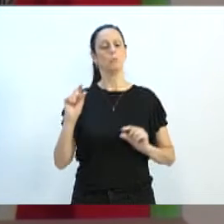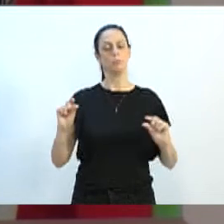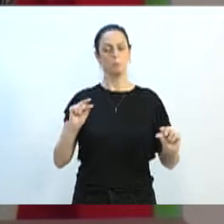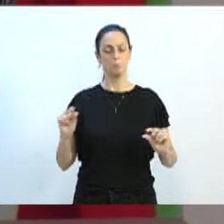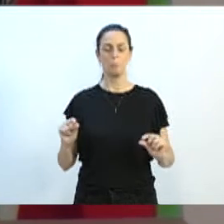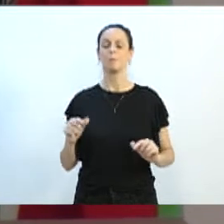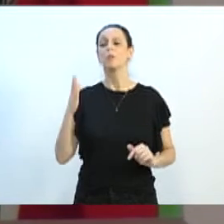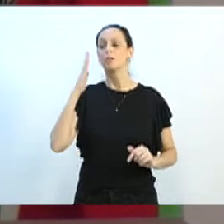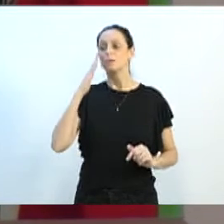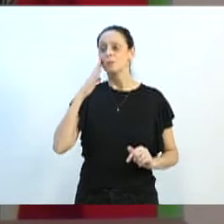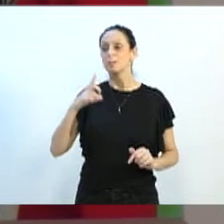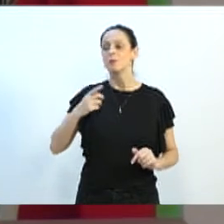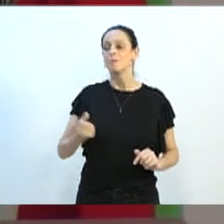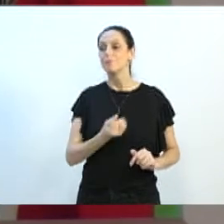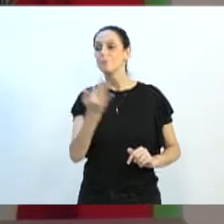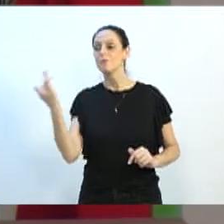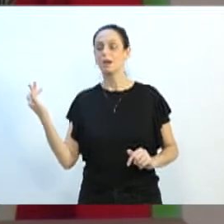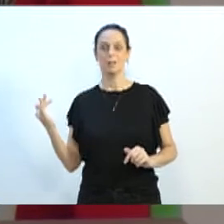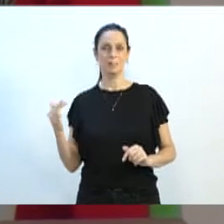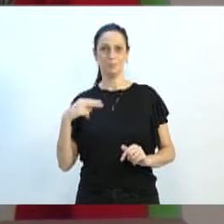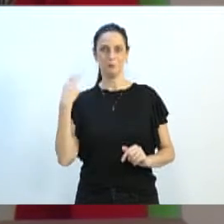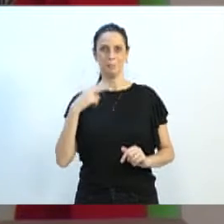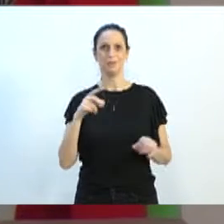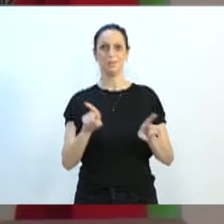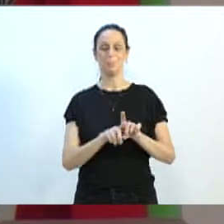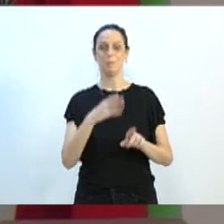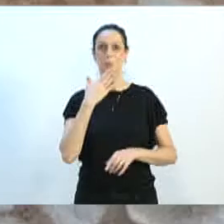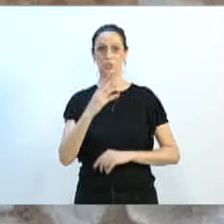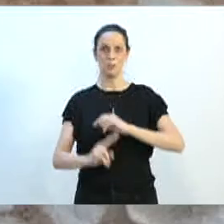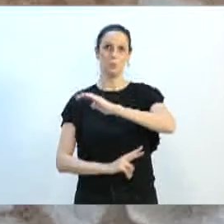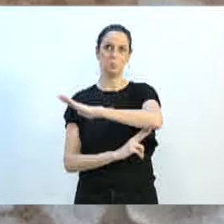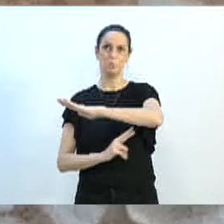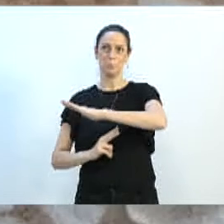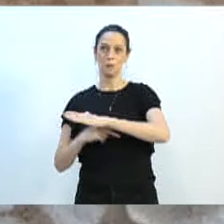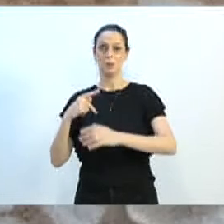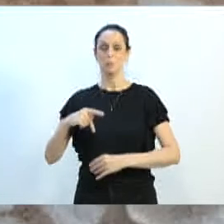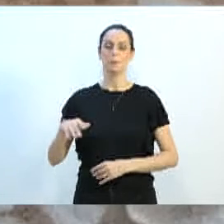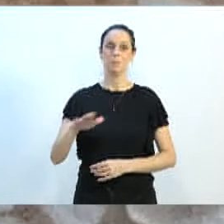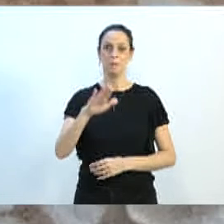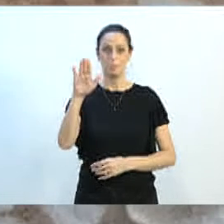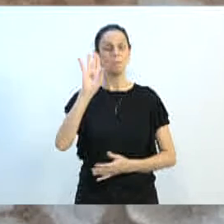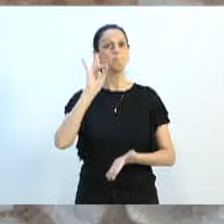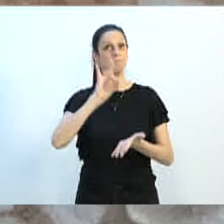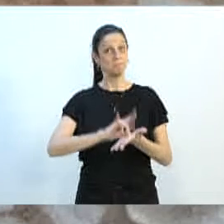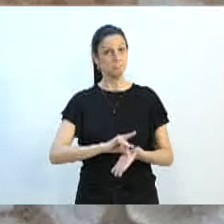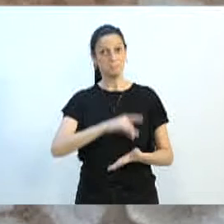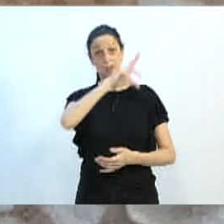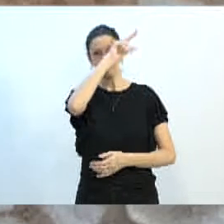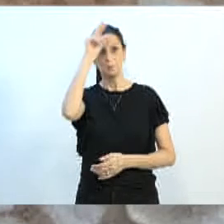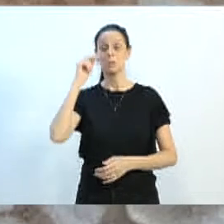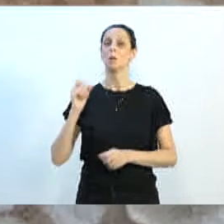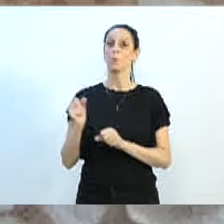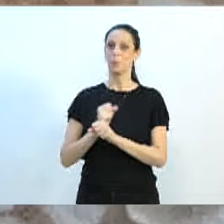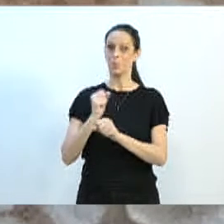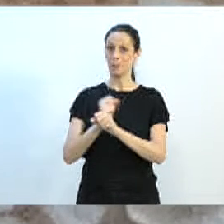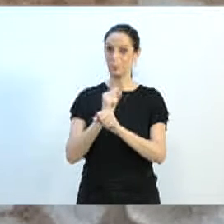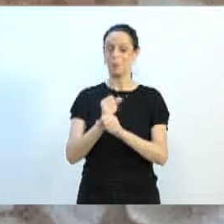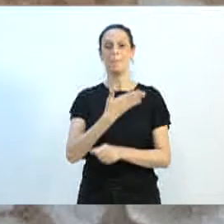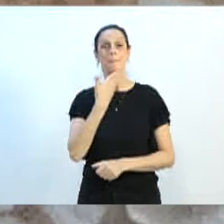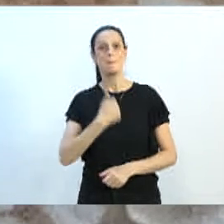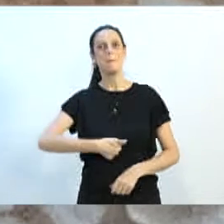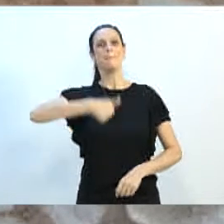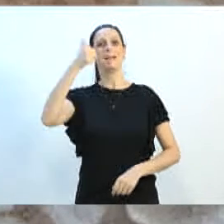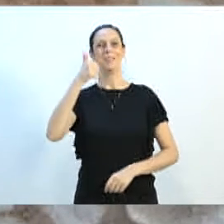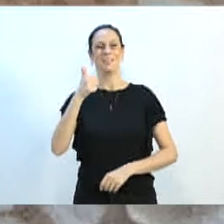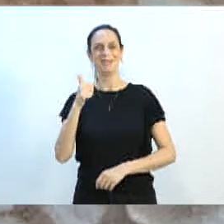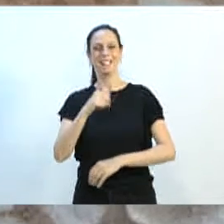acabaram fazendo pedidos também, mas, em relação à ponte no bairro Progresso, de fato, o Poder Executivo olhou com carinho e fez as melhorias ali. Então,